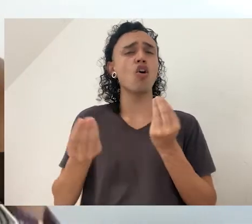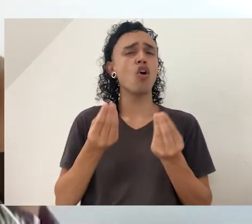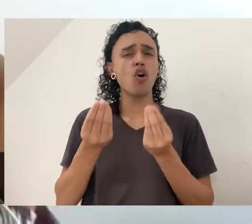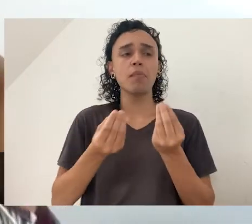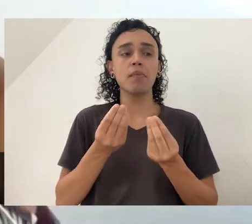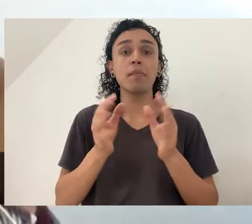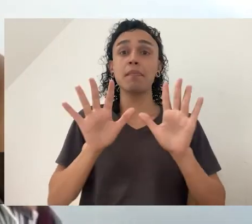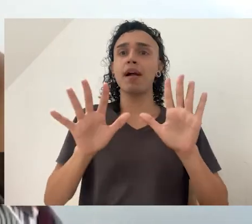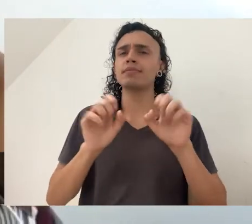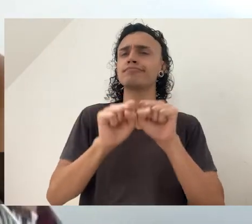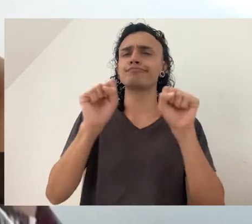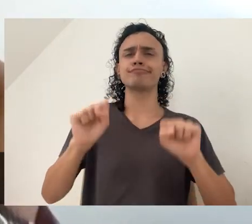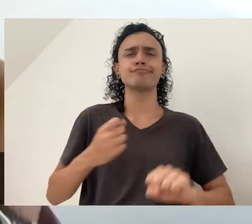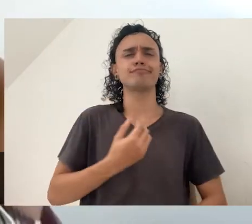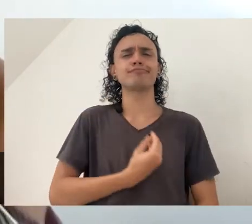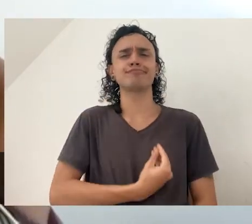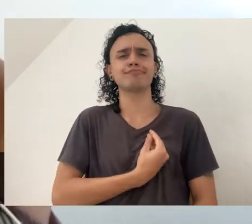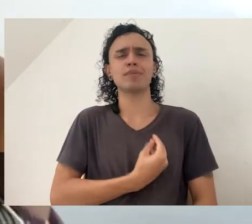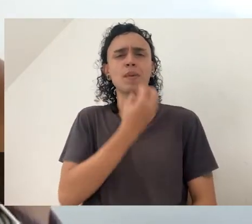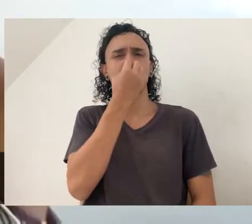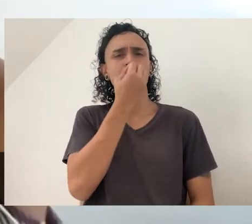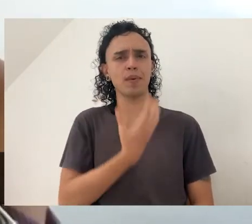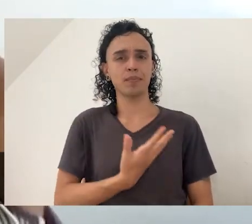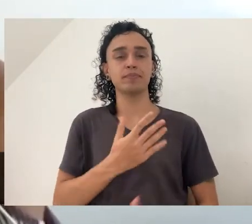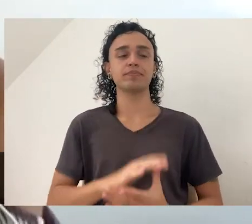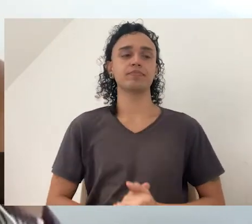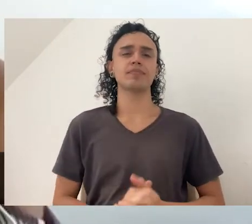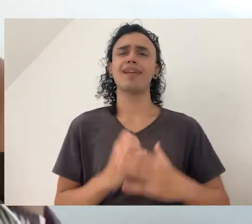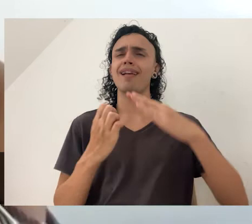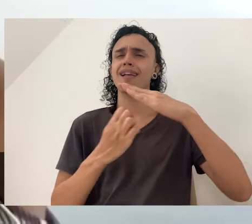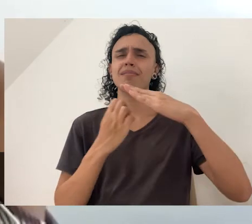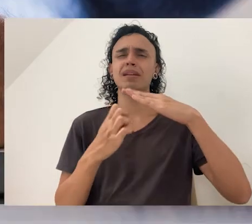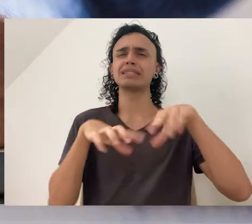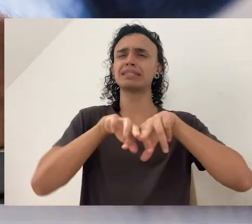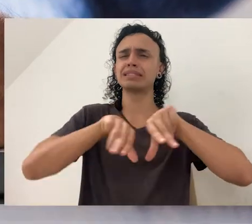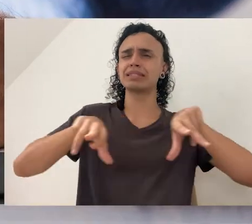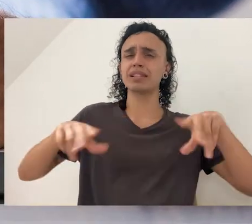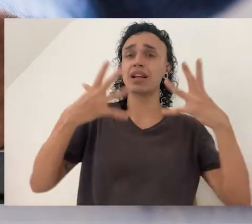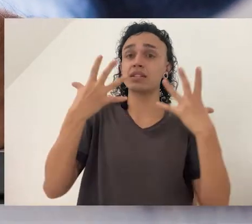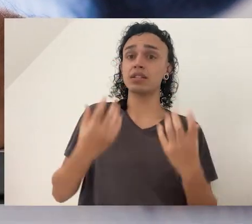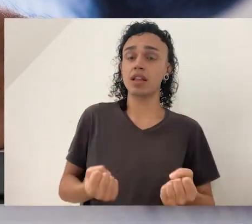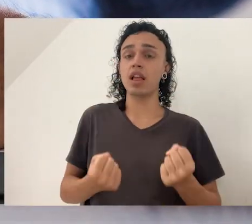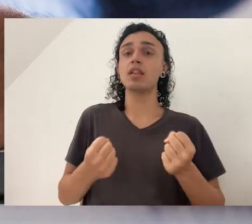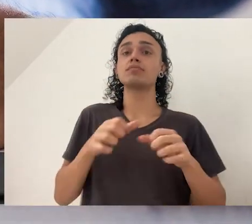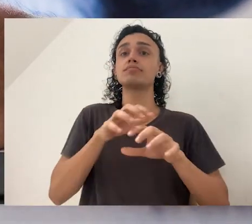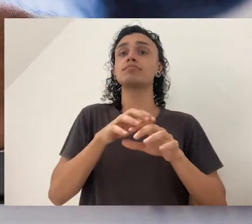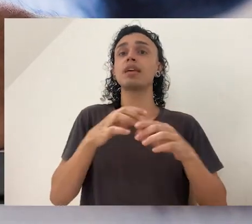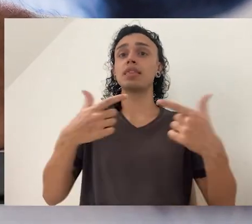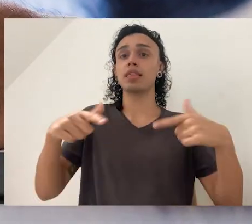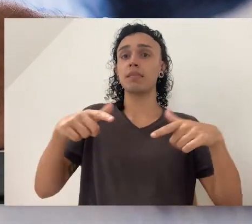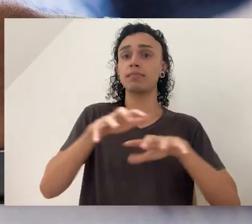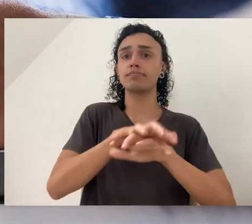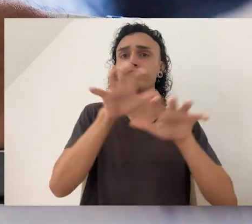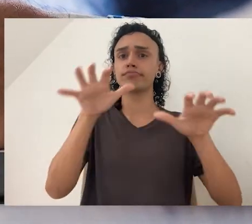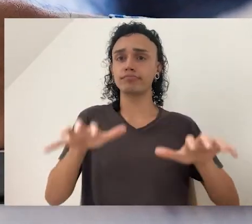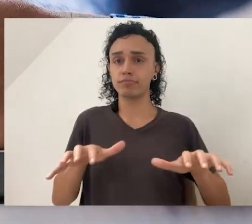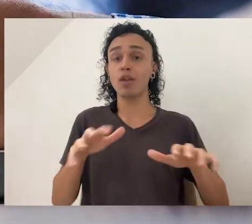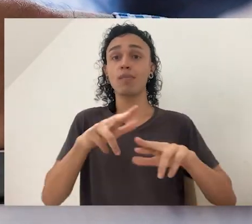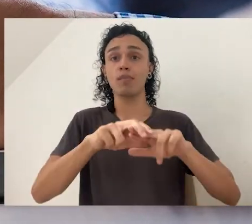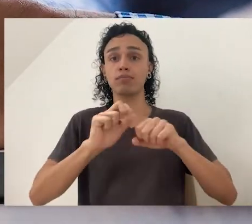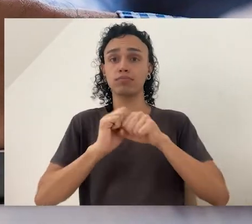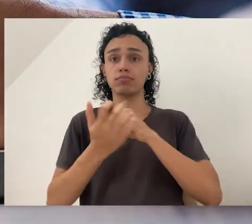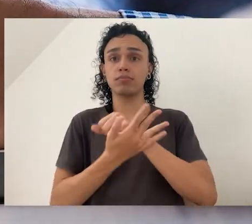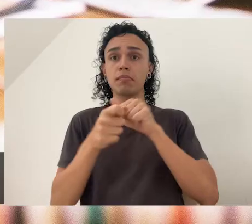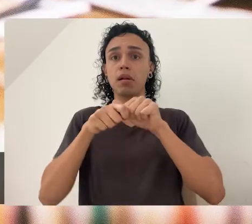acesso à internet. Mas esse sistema funciona muito bem. Muitas empresas que adotaram o home office por